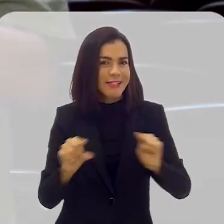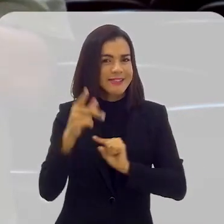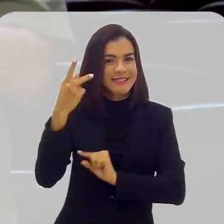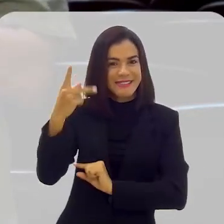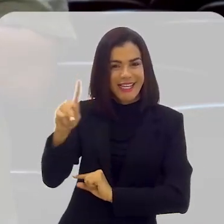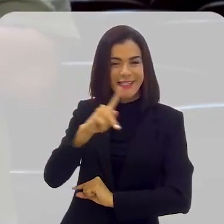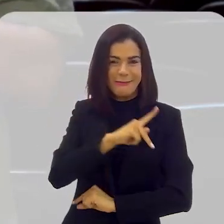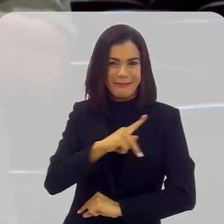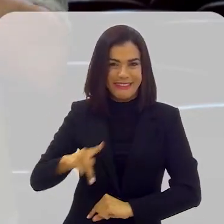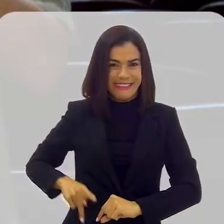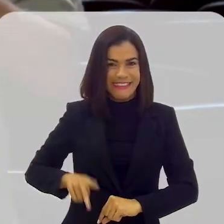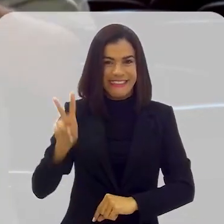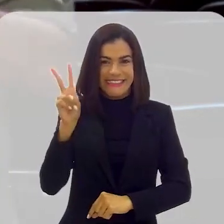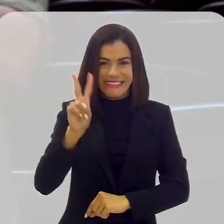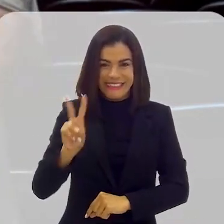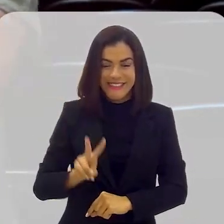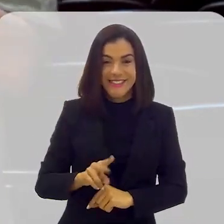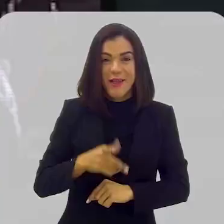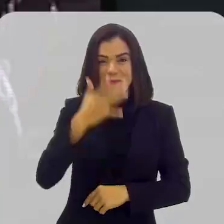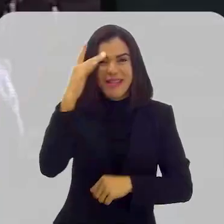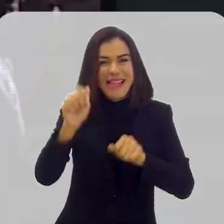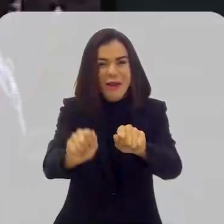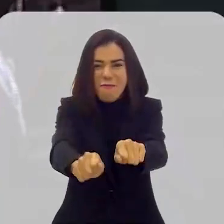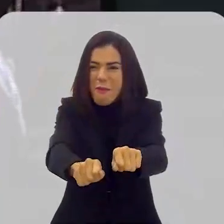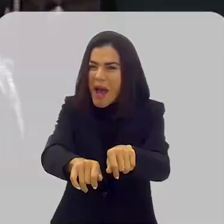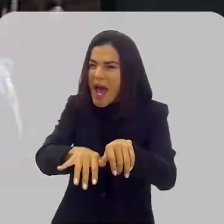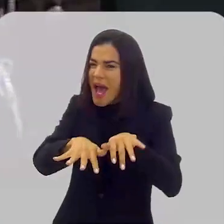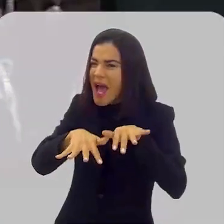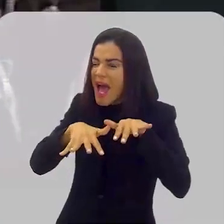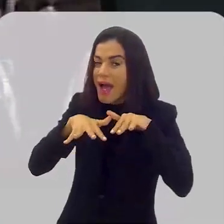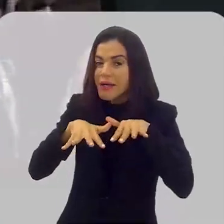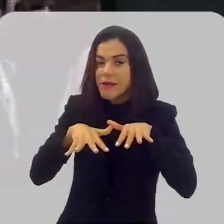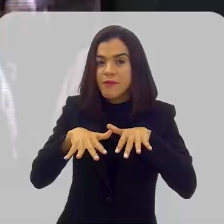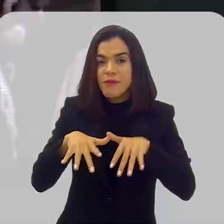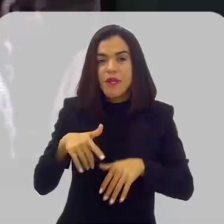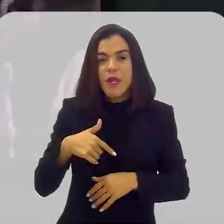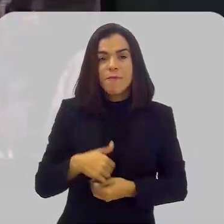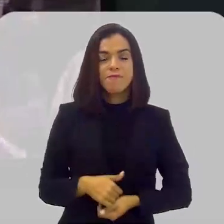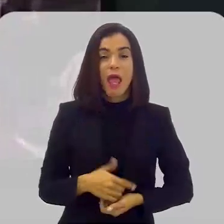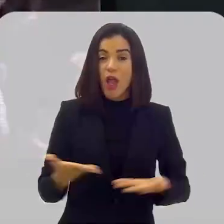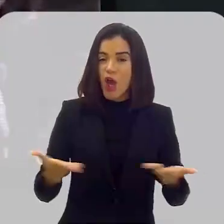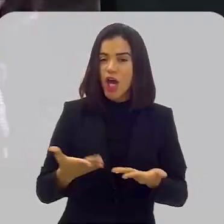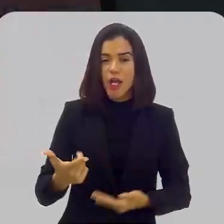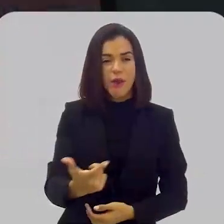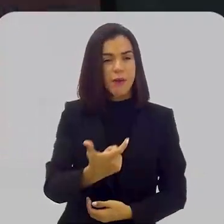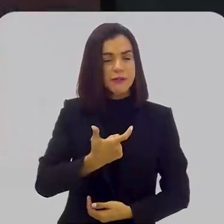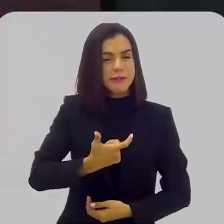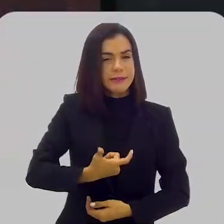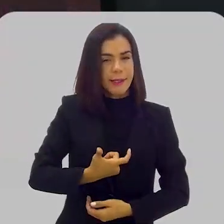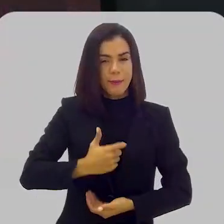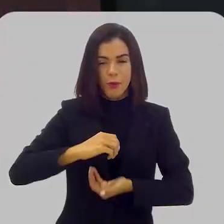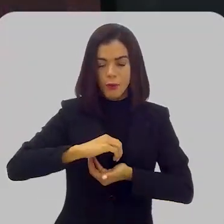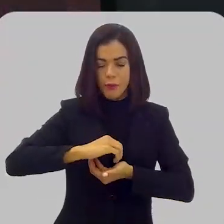dele que eram engraçados, todo mundo ria. Eu recebo